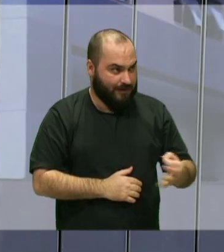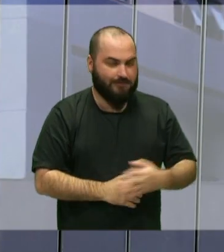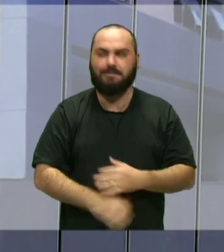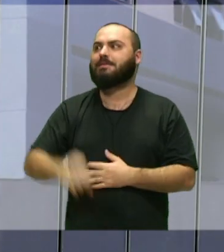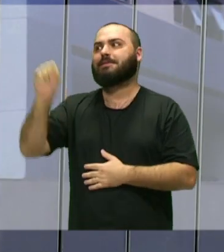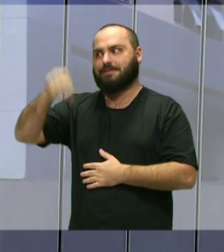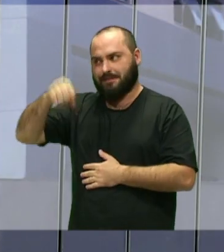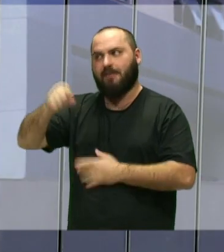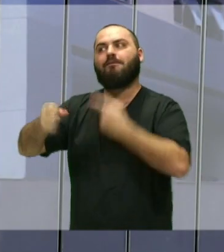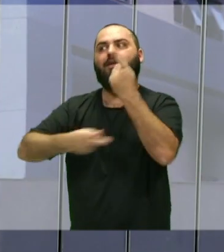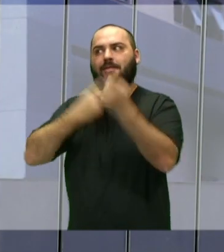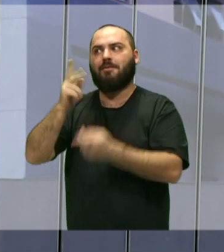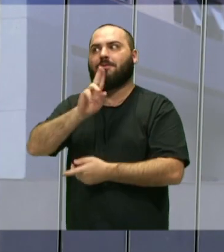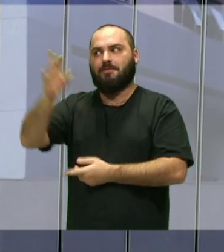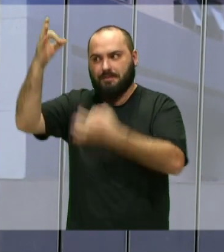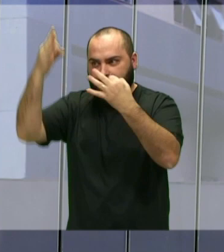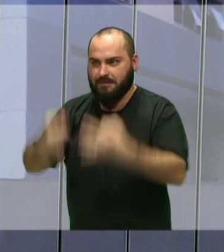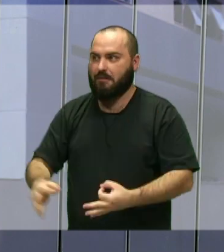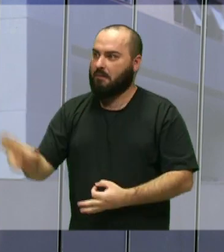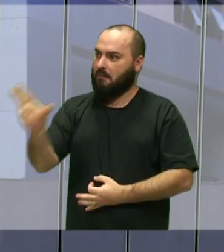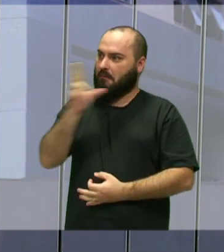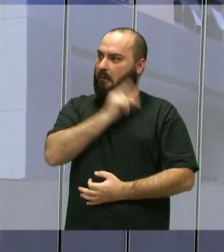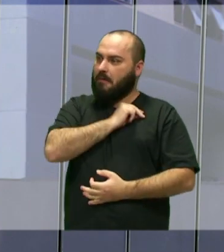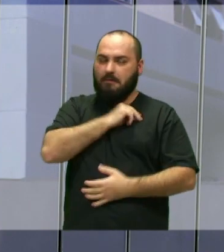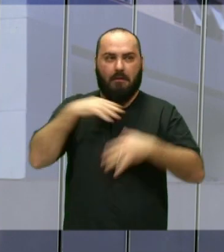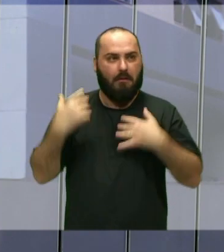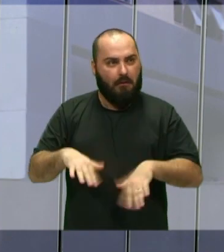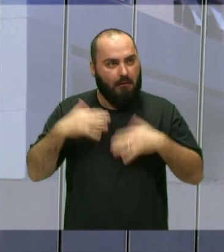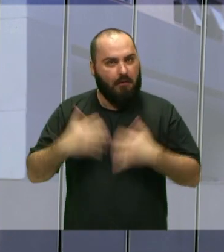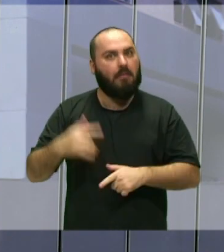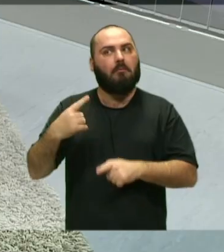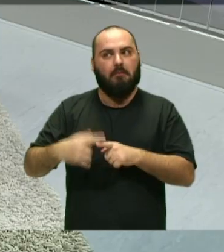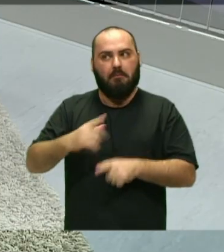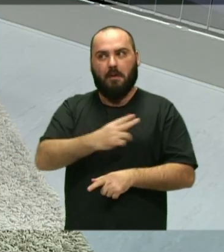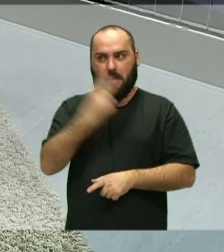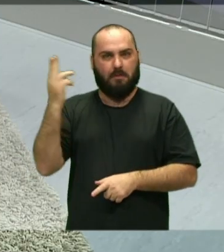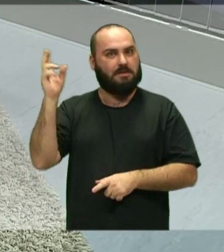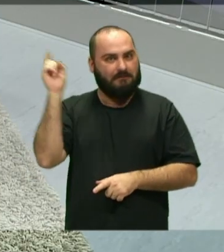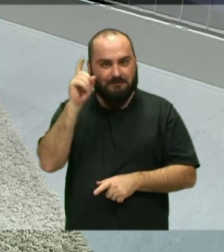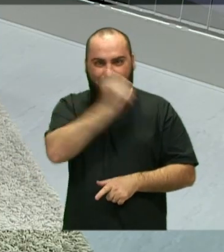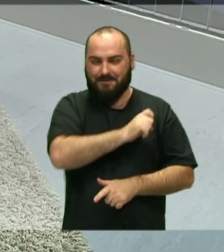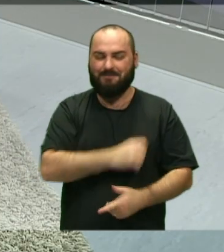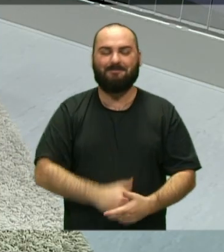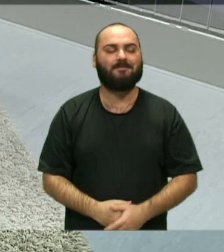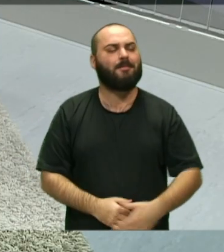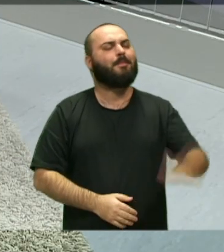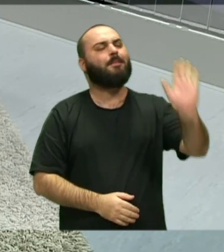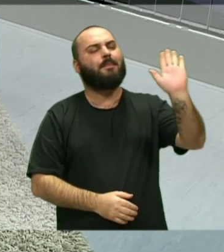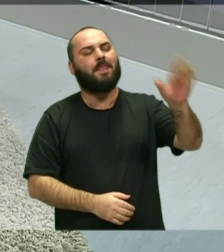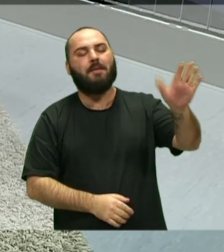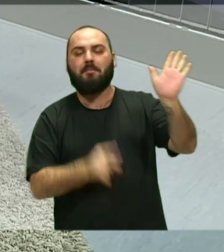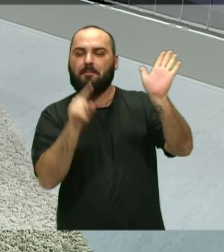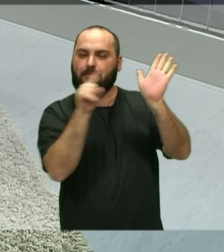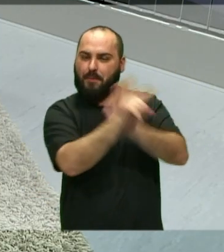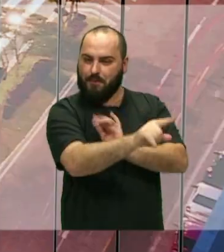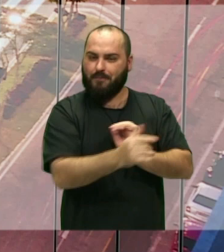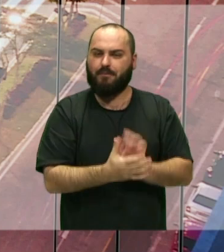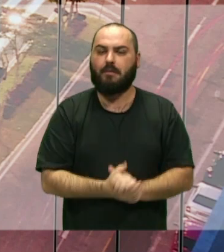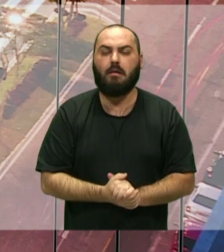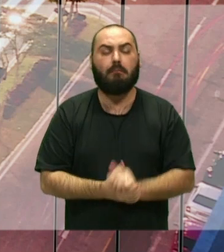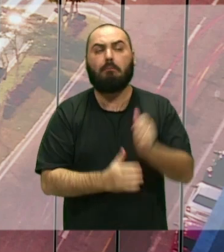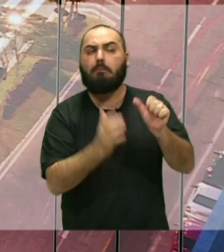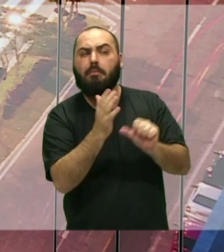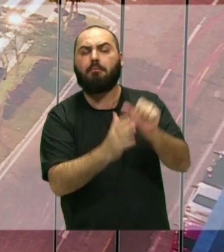Pronunciei, pronunciei, caraca, até fiquei surpreso. Bom, Lucas, conta pra gente então, primeiro, por que